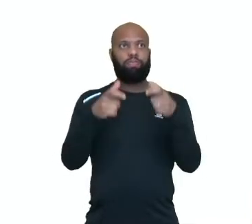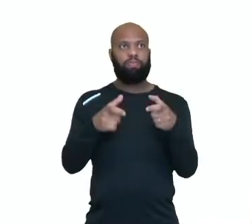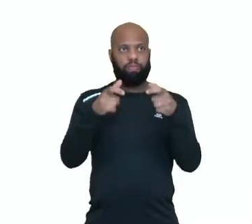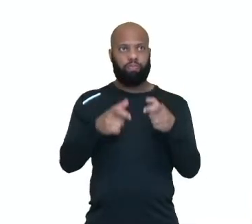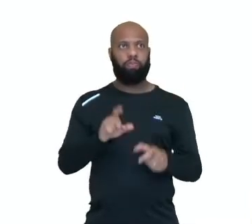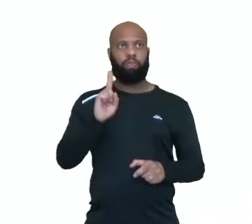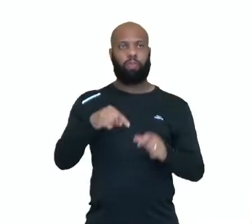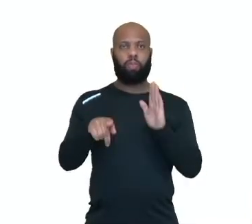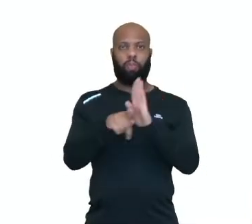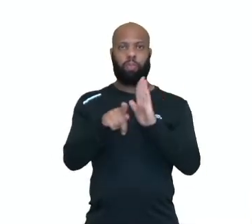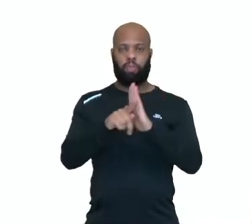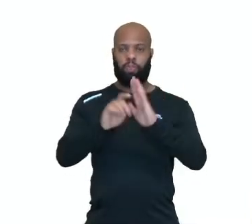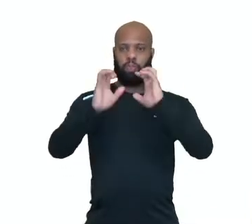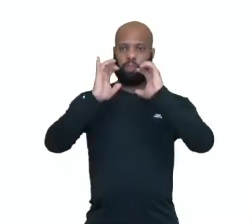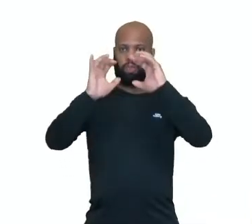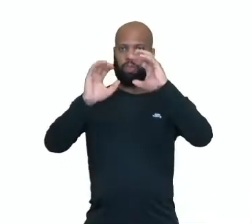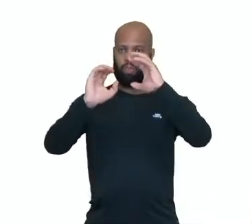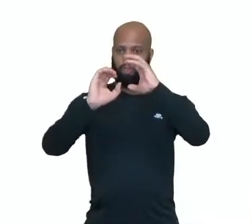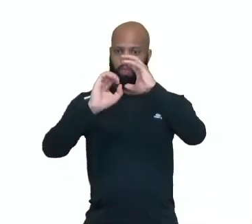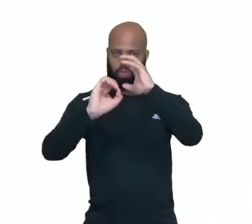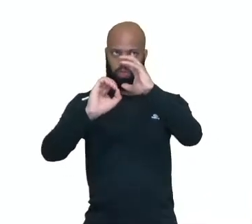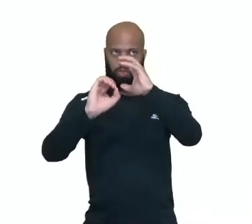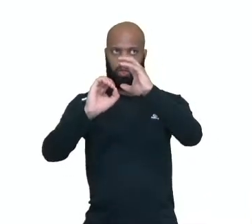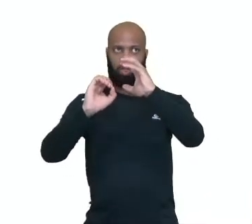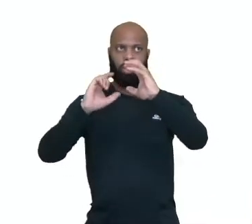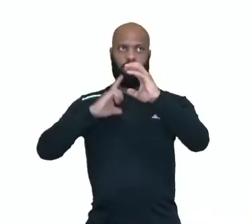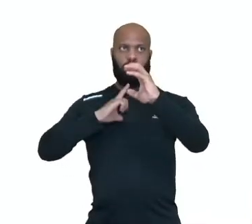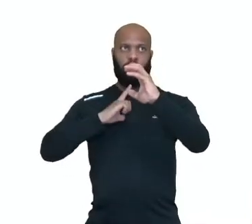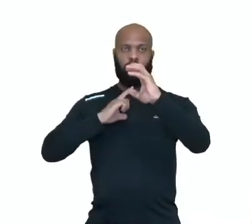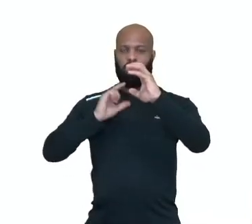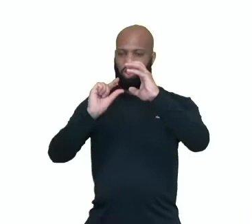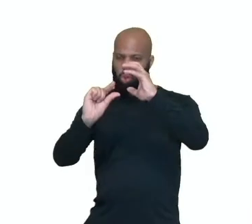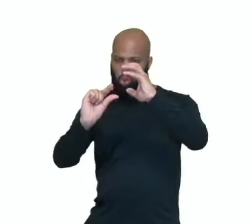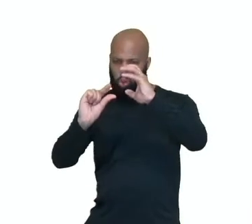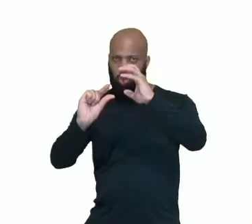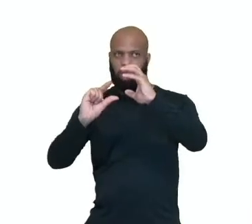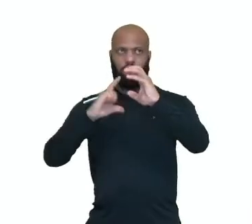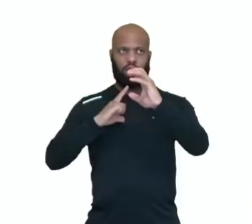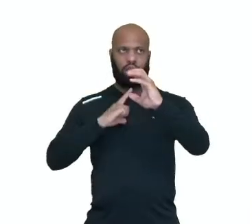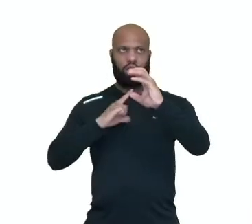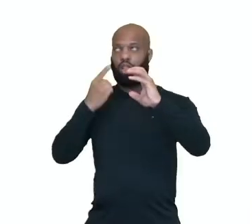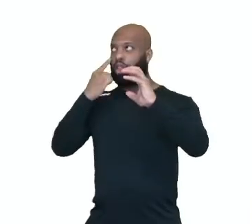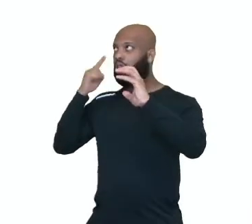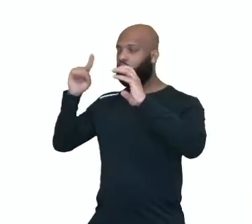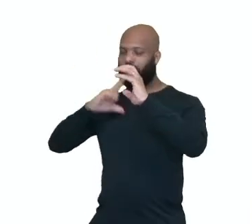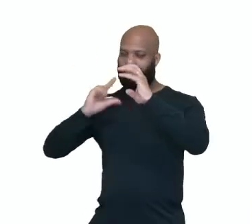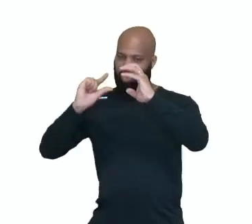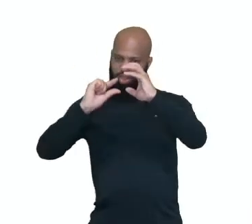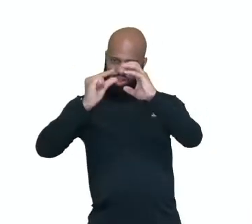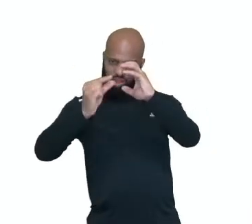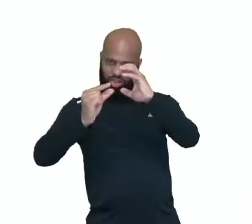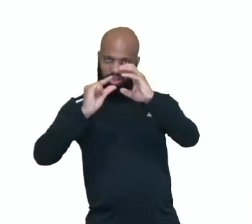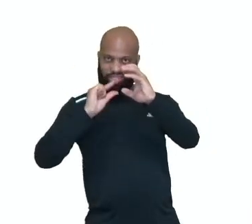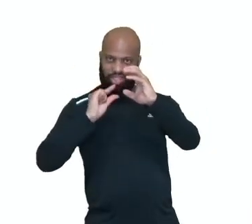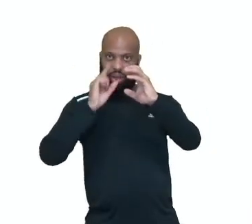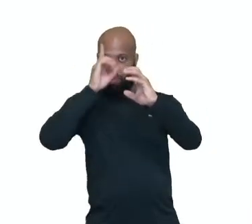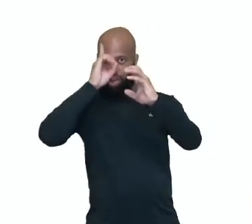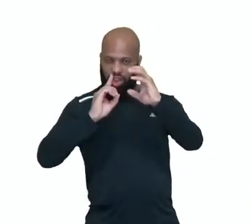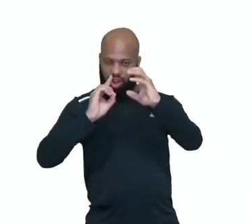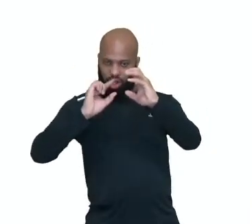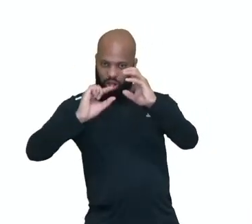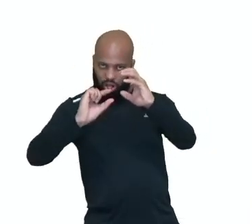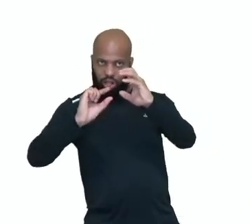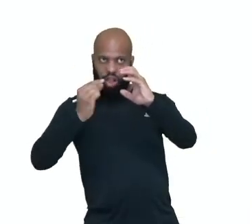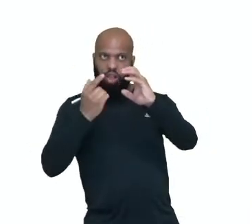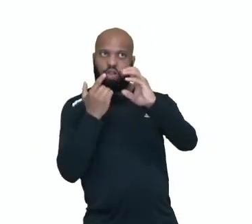hipófise, ela está lá no encéfalo, né? Próximo ali do hipotálamo, embaixo do cérebro, né? E ela